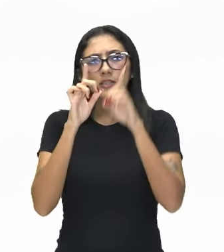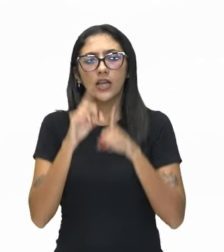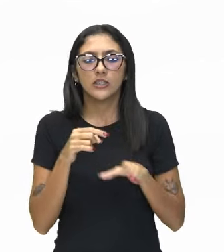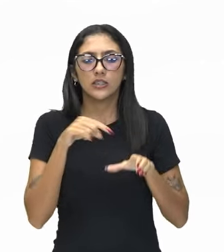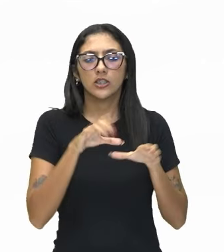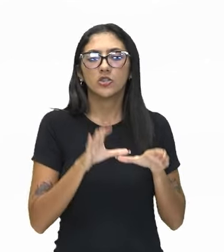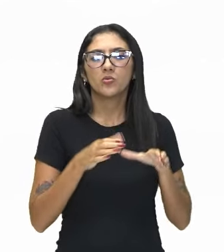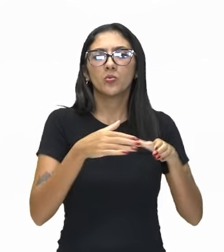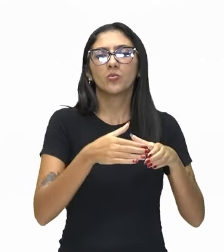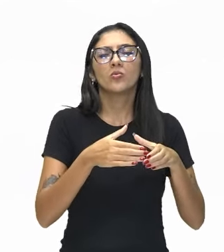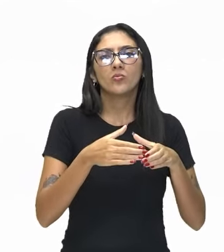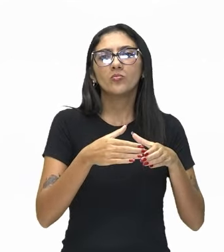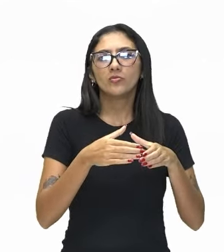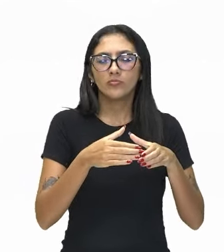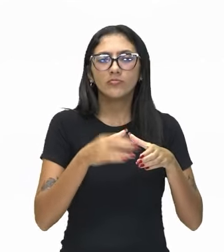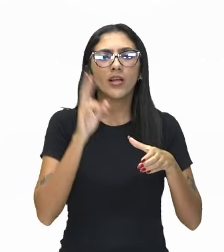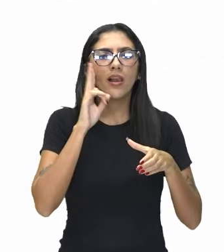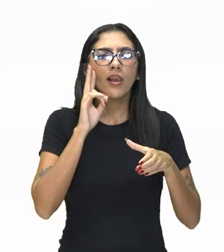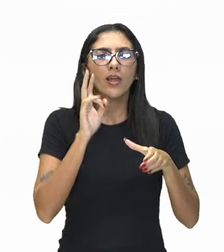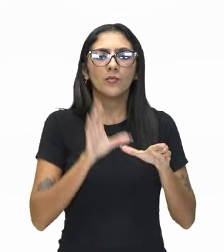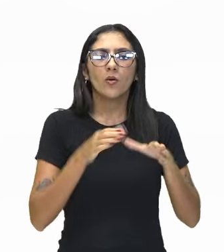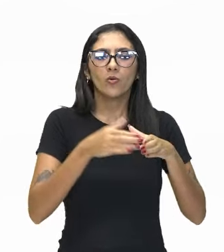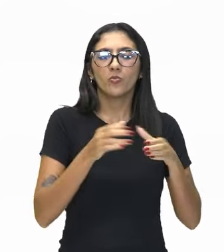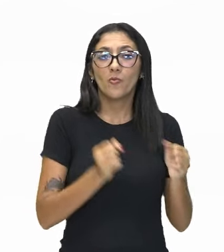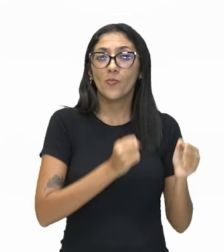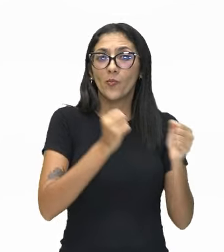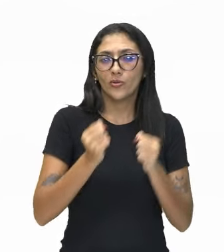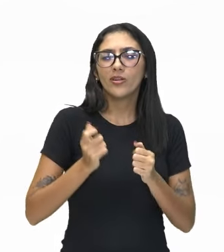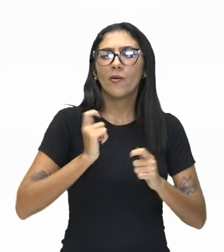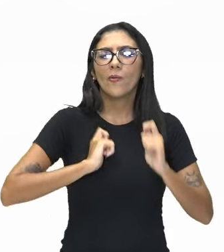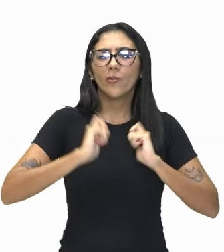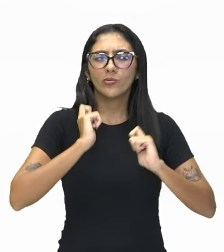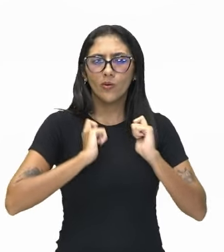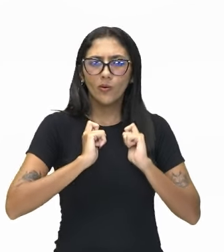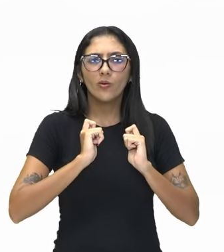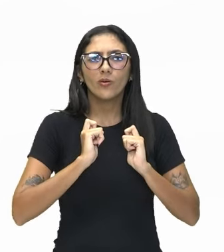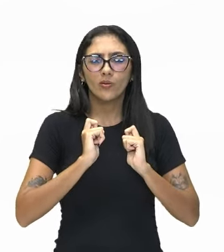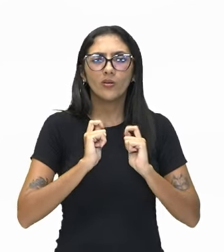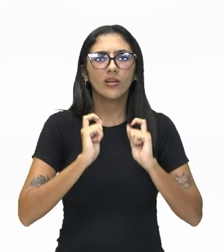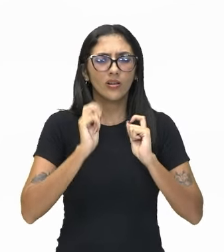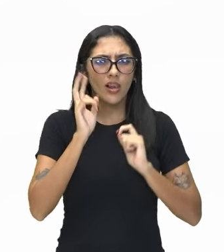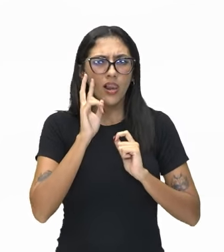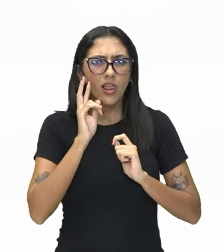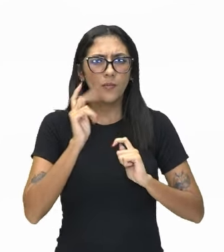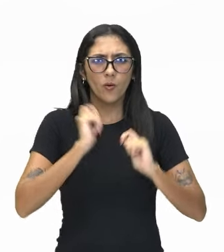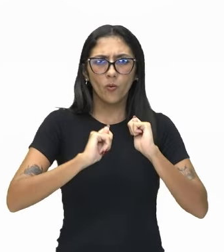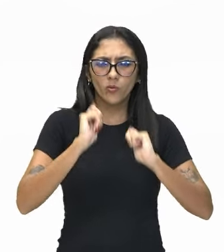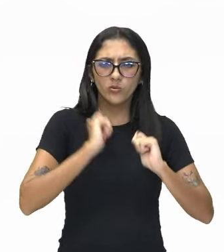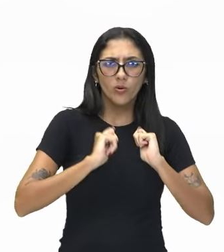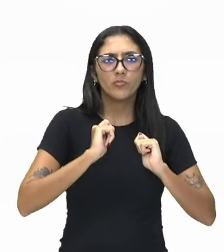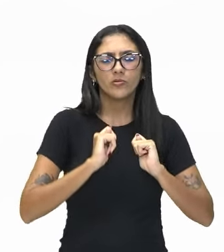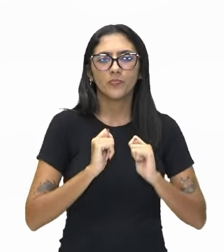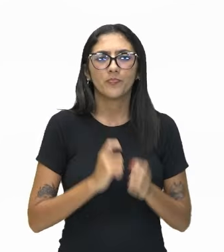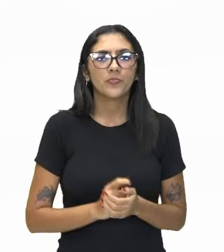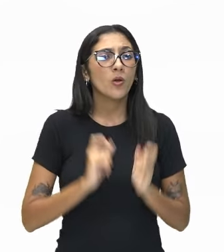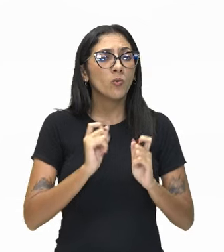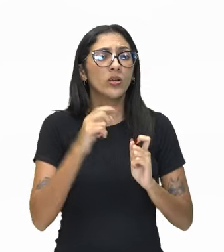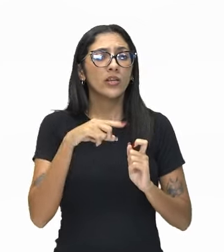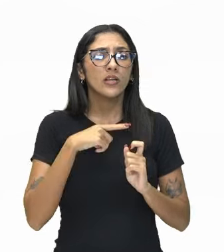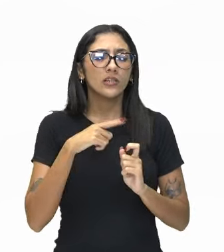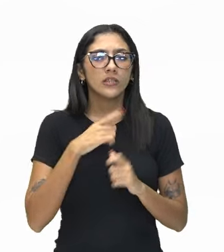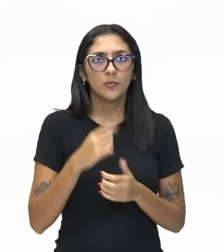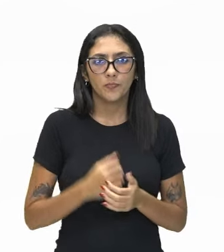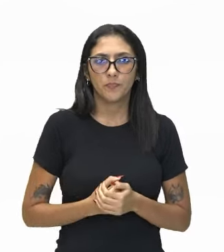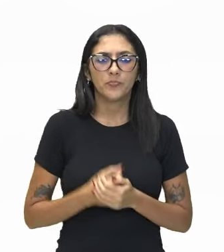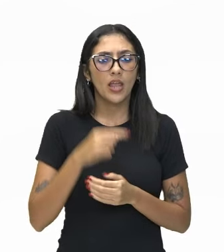o poder dominante? O poder econômico lá. Quem tem esse poder econômico aí. E aí o que ele faz? Criam